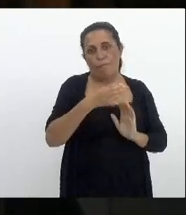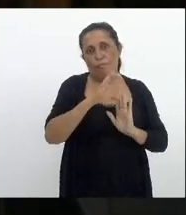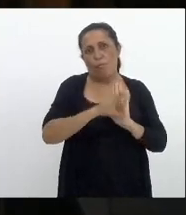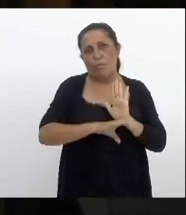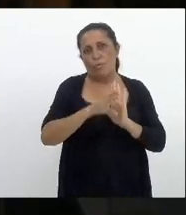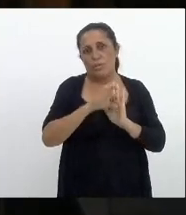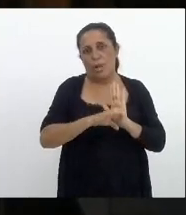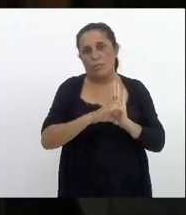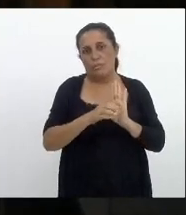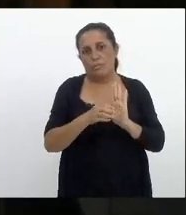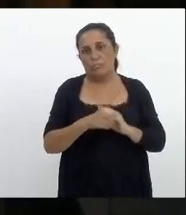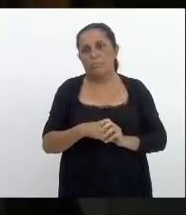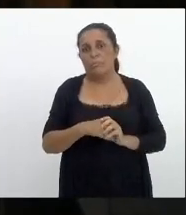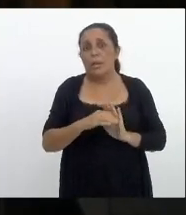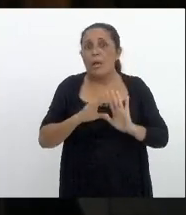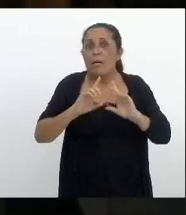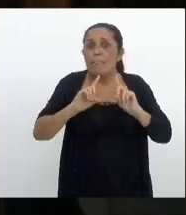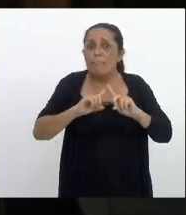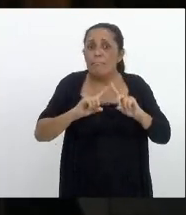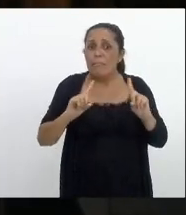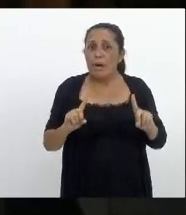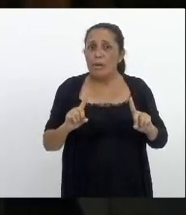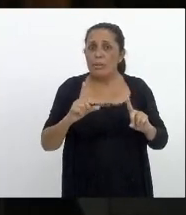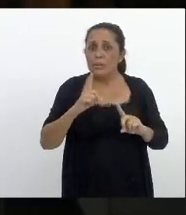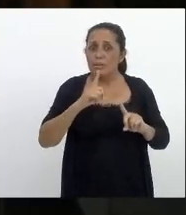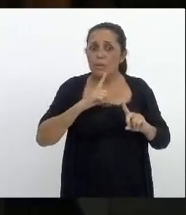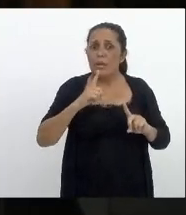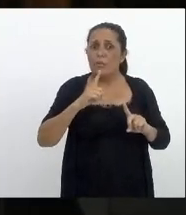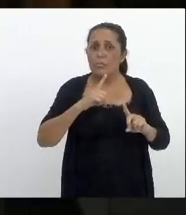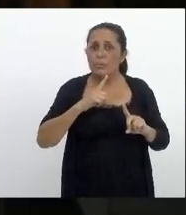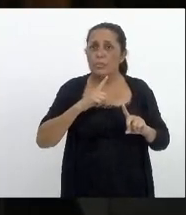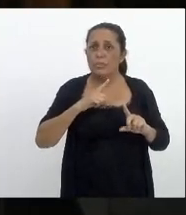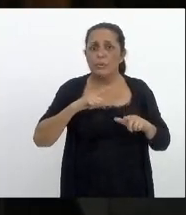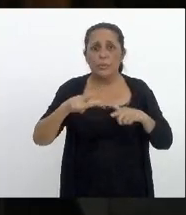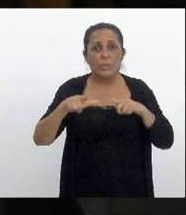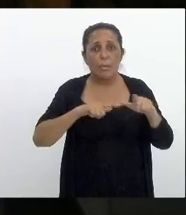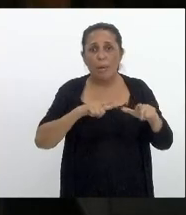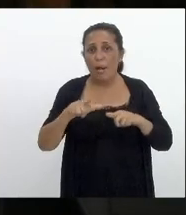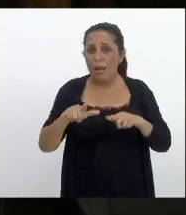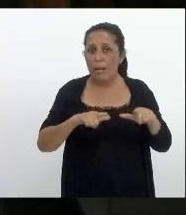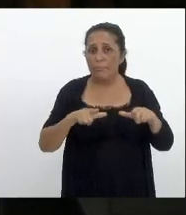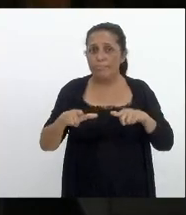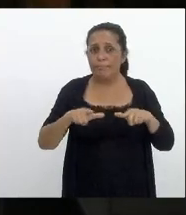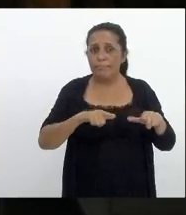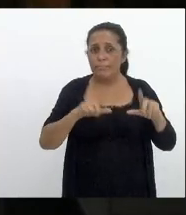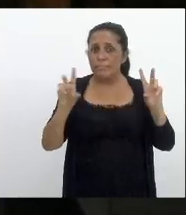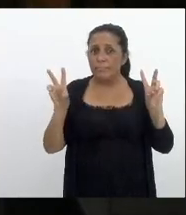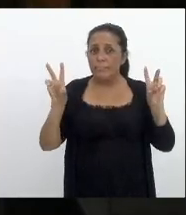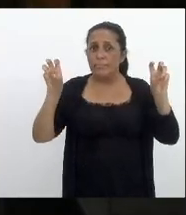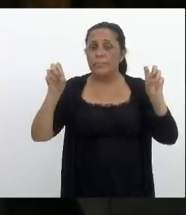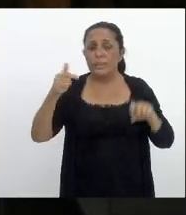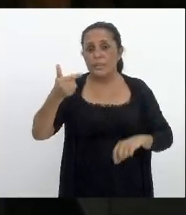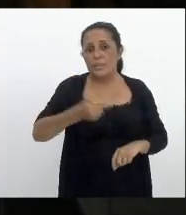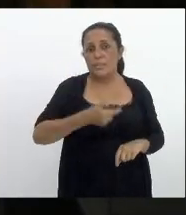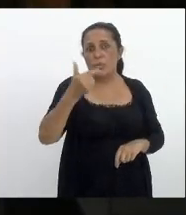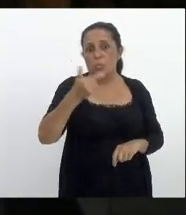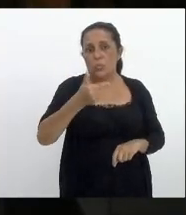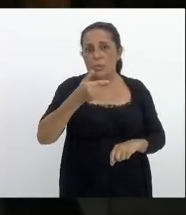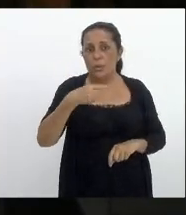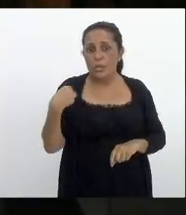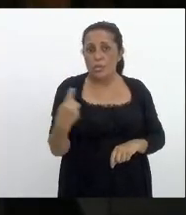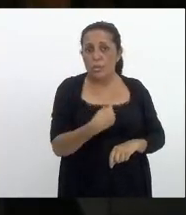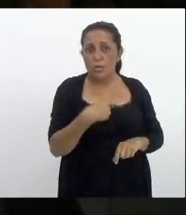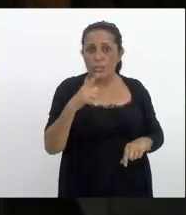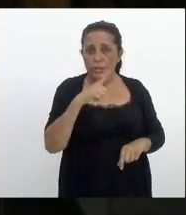mas temos que trabalhar com esta hipótese e uma segunda se nós